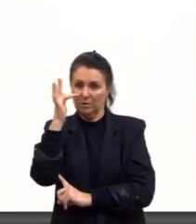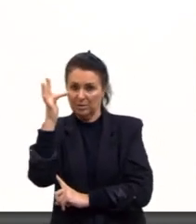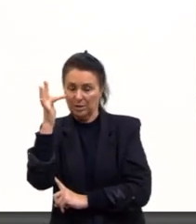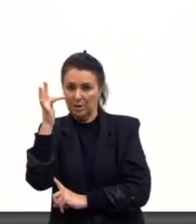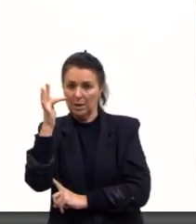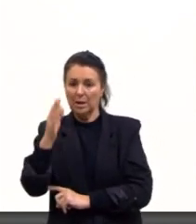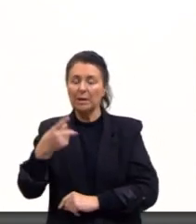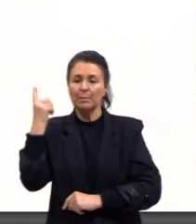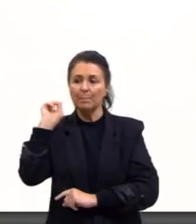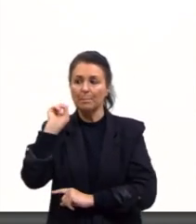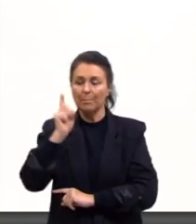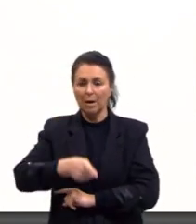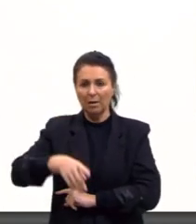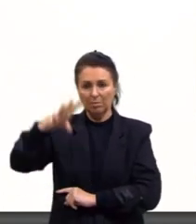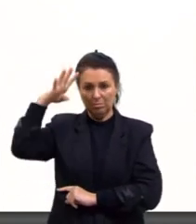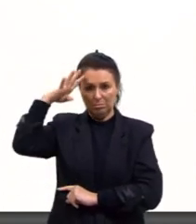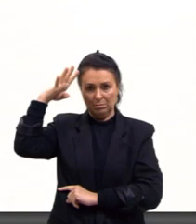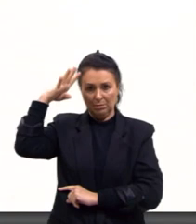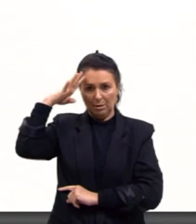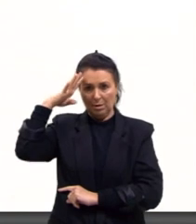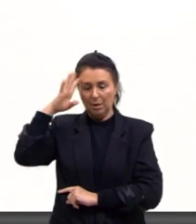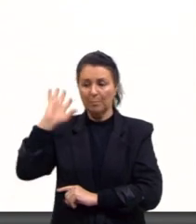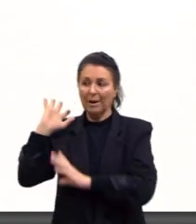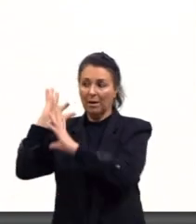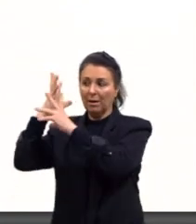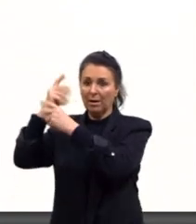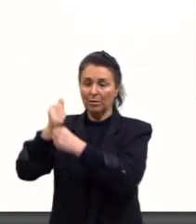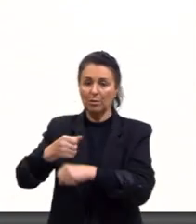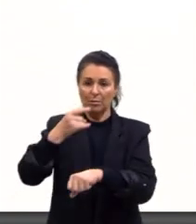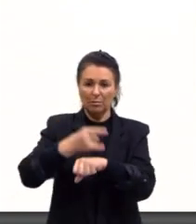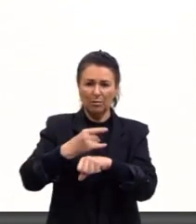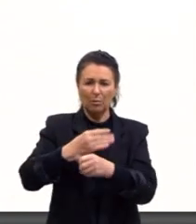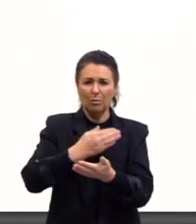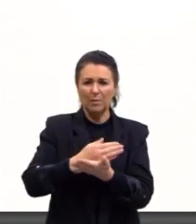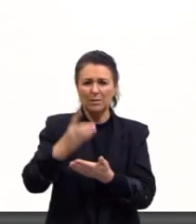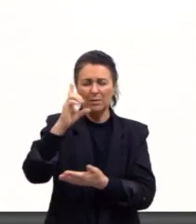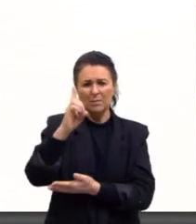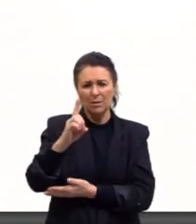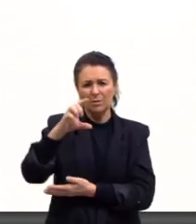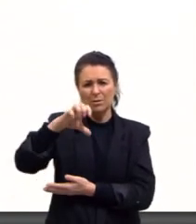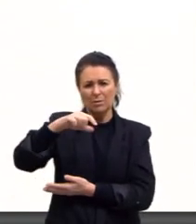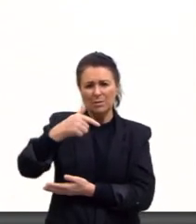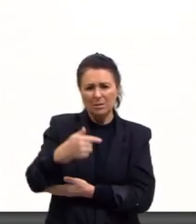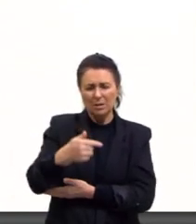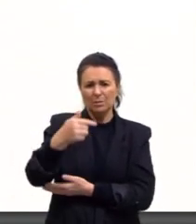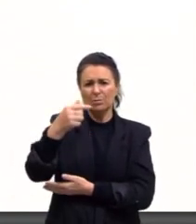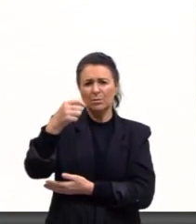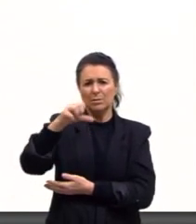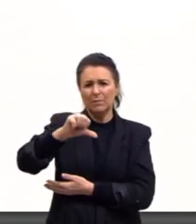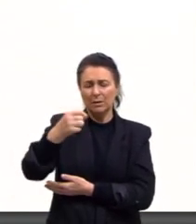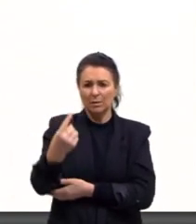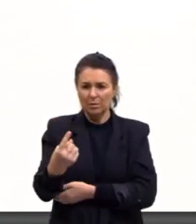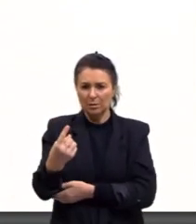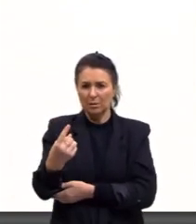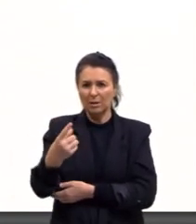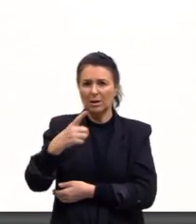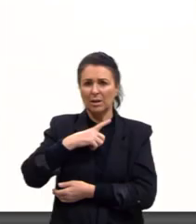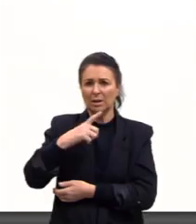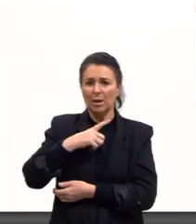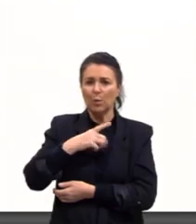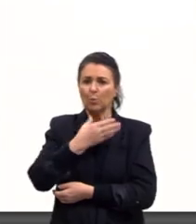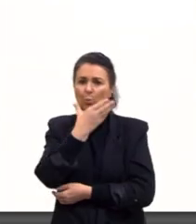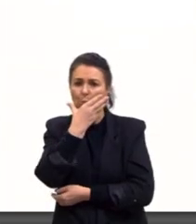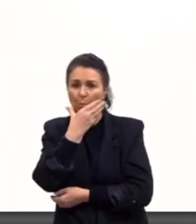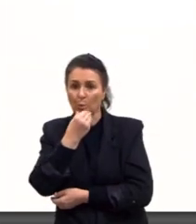retomar o Haiti. A revolta começa em 1791, sobre a liderança de Toussaint Louverture, que era um ex